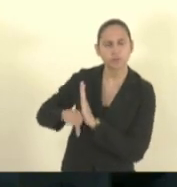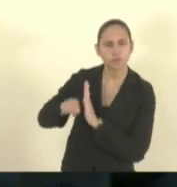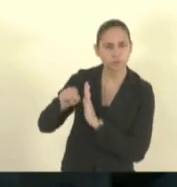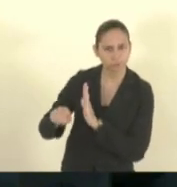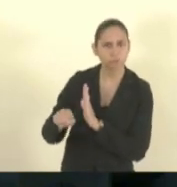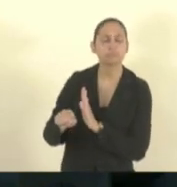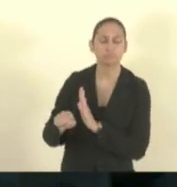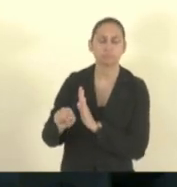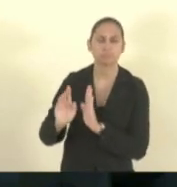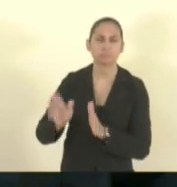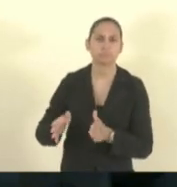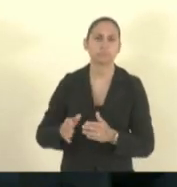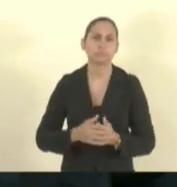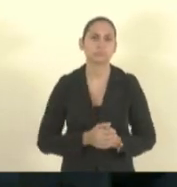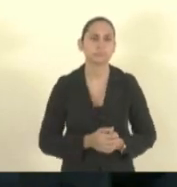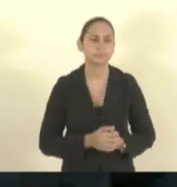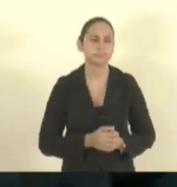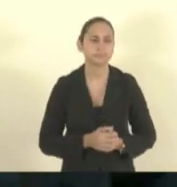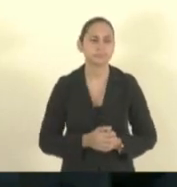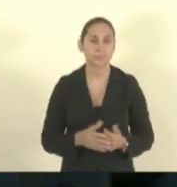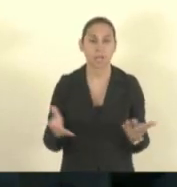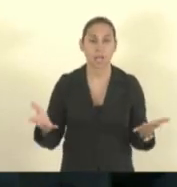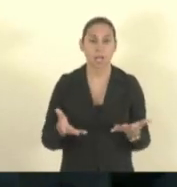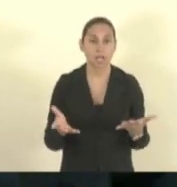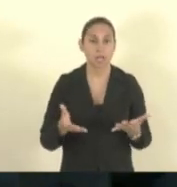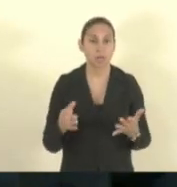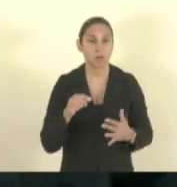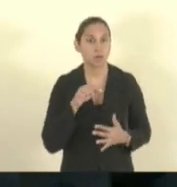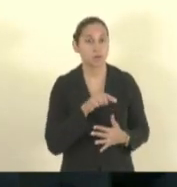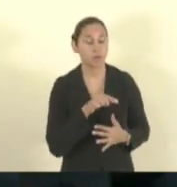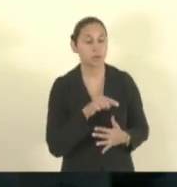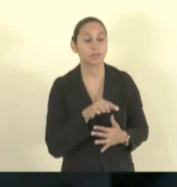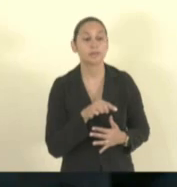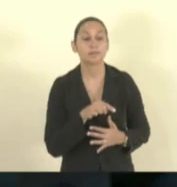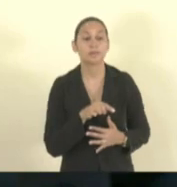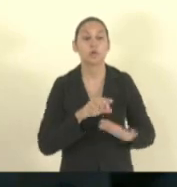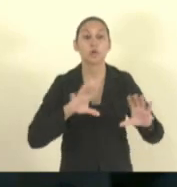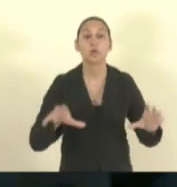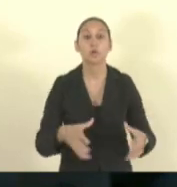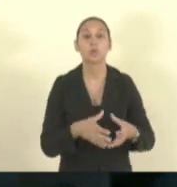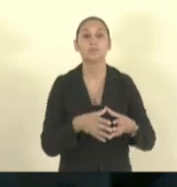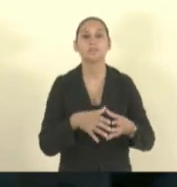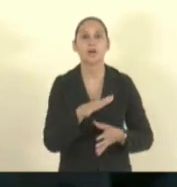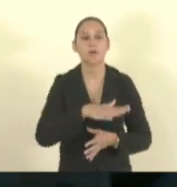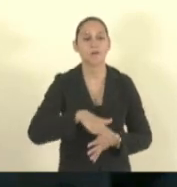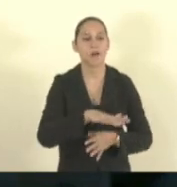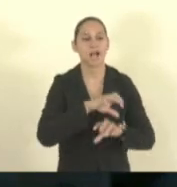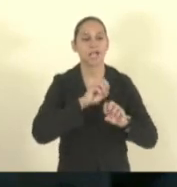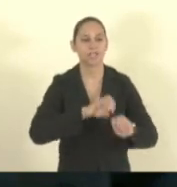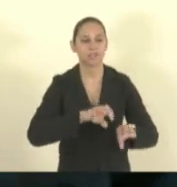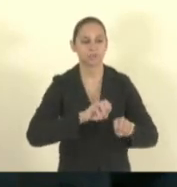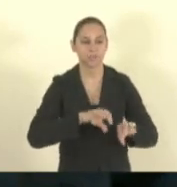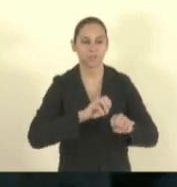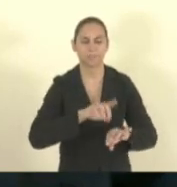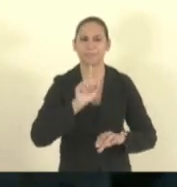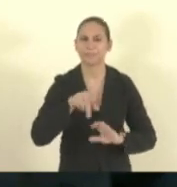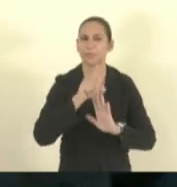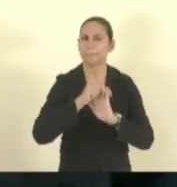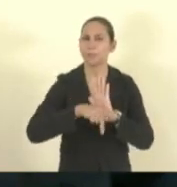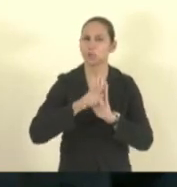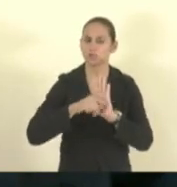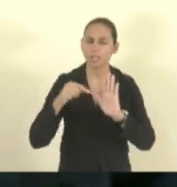agora está na nossa Comissão de Educação. É um projeto que trata de